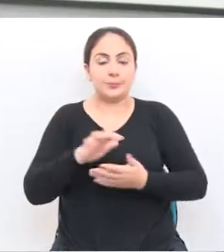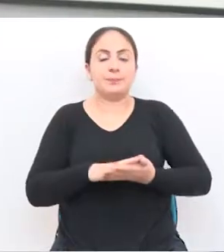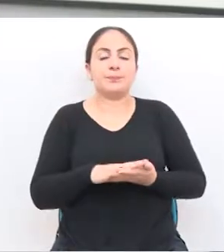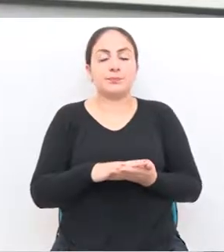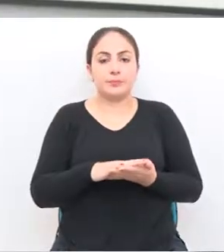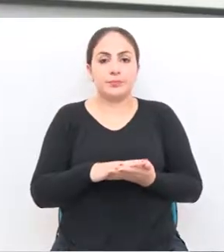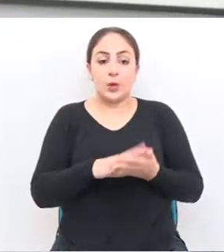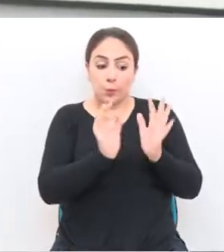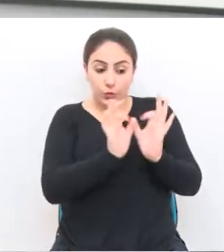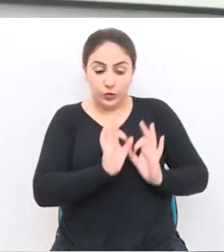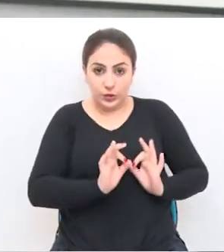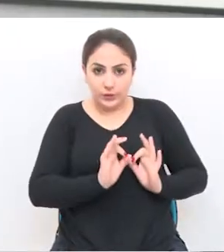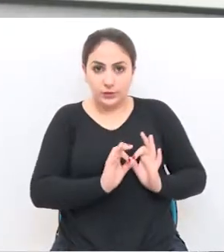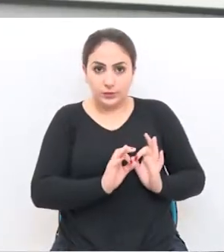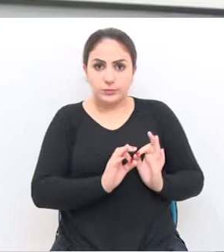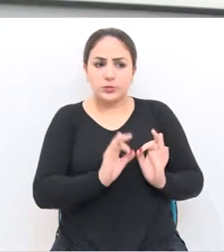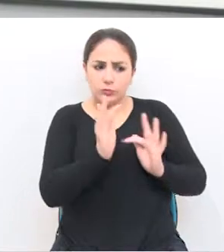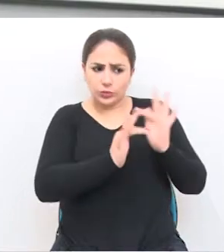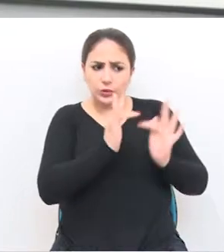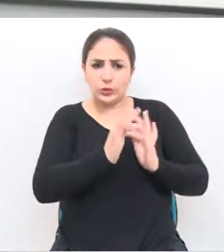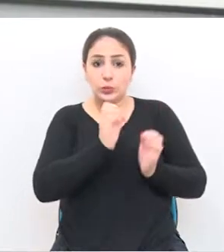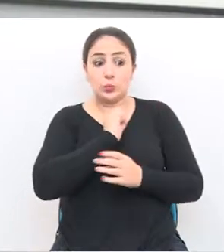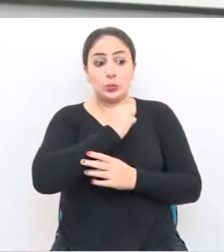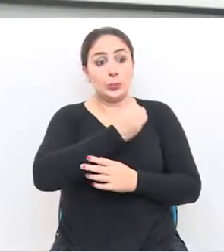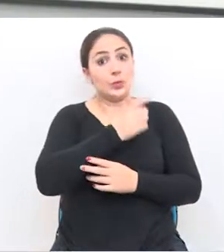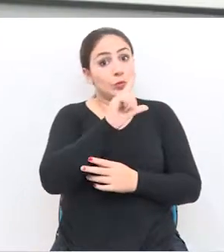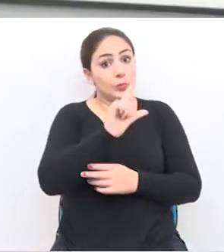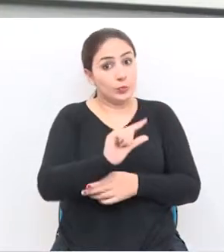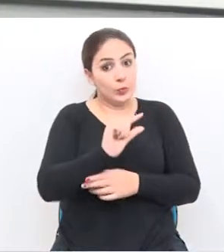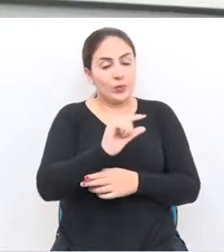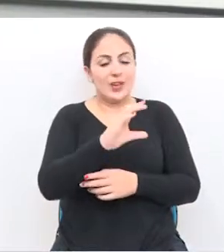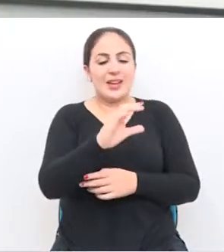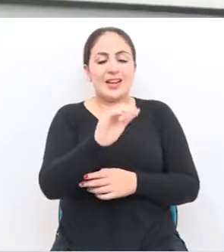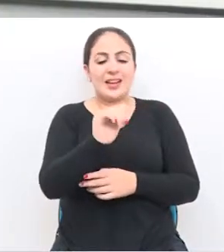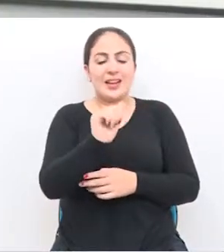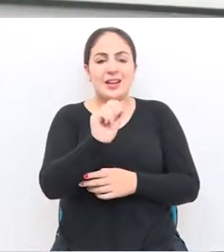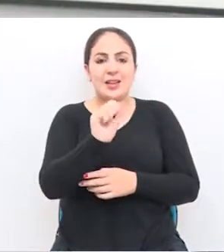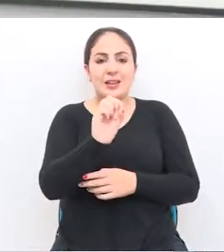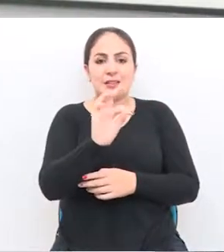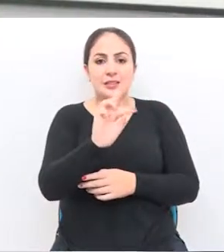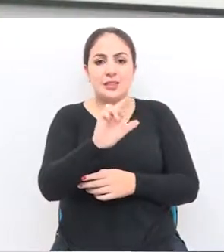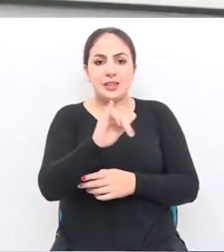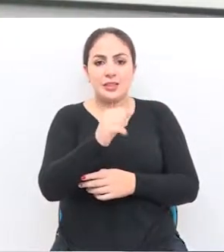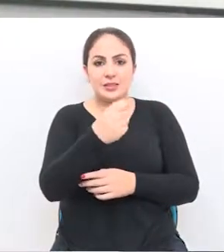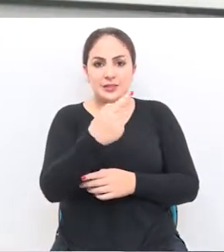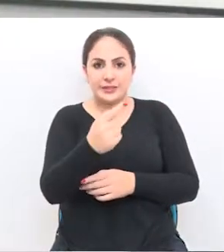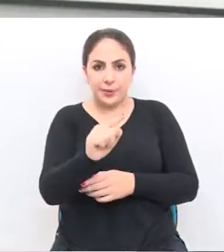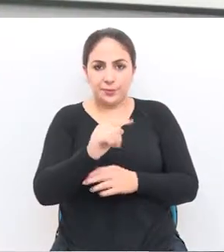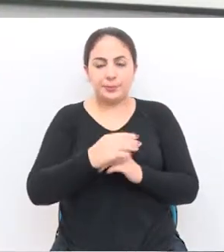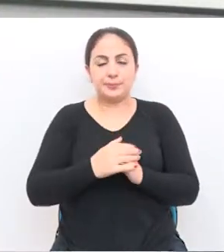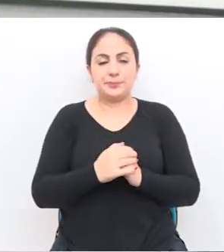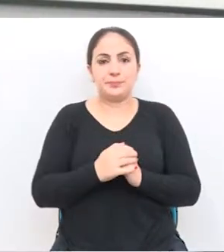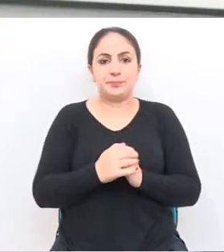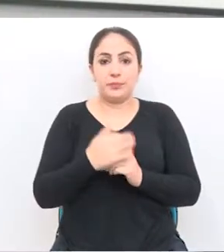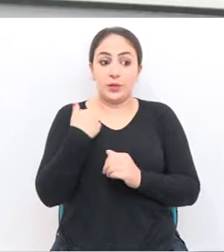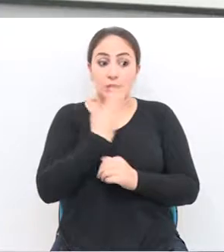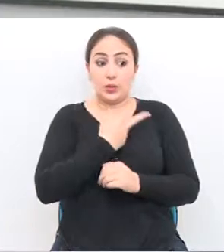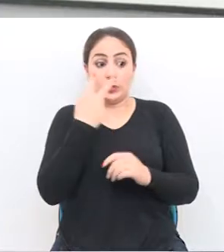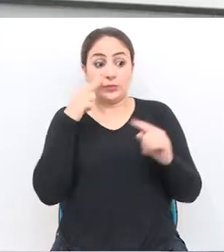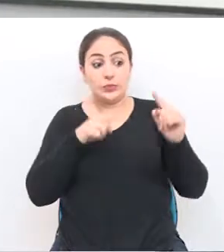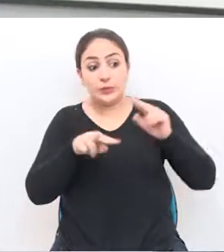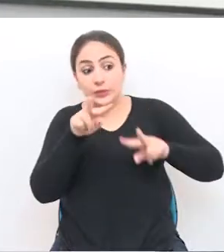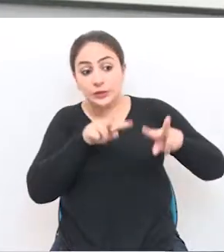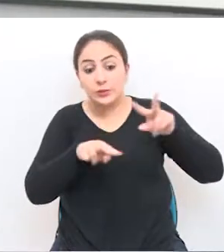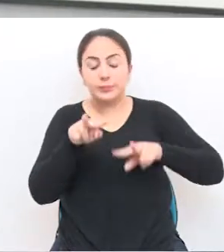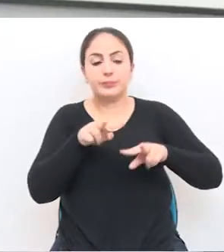funcionando com um número reduzido de castrações mensais. E nossa visão, por ter coordenado e por ter